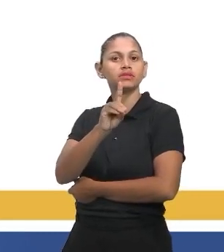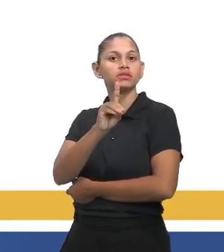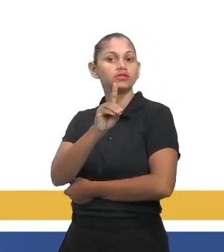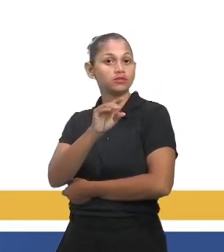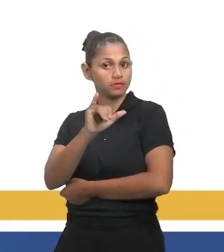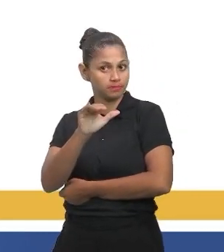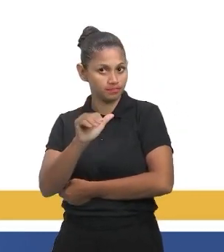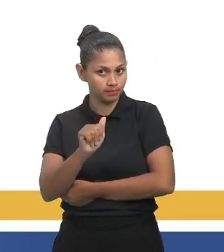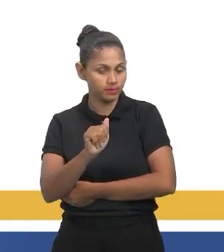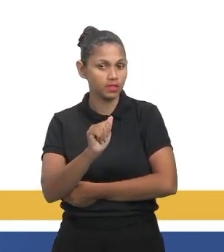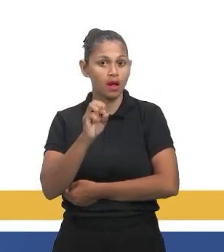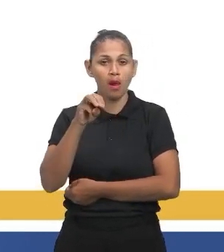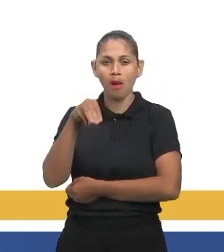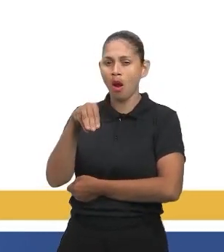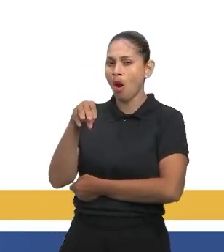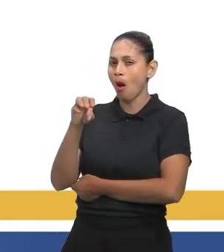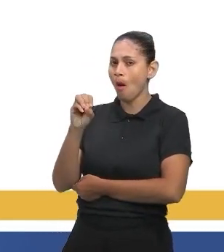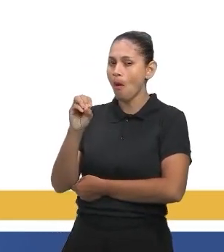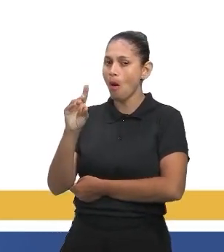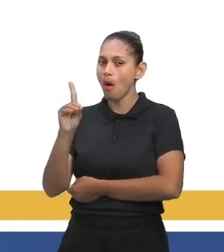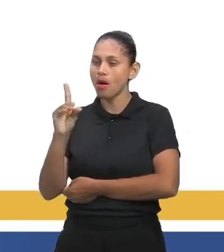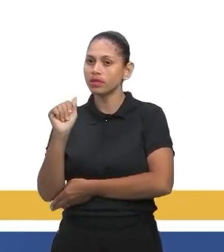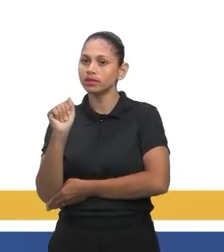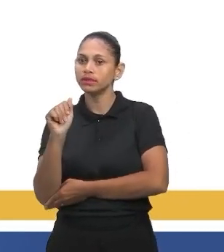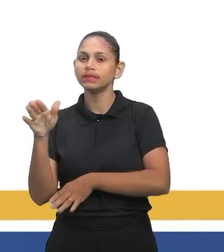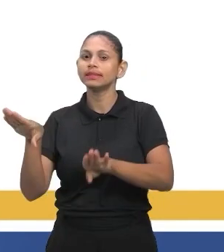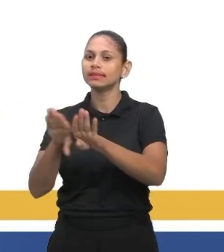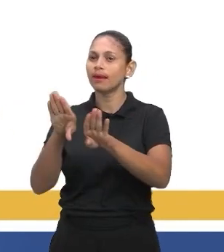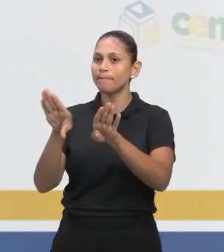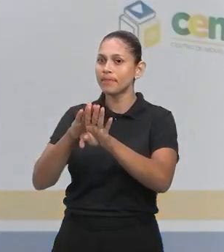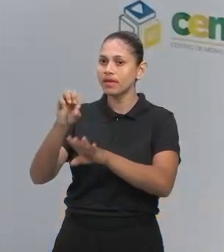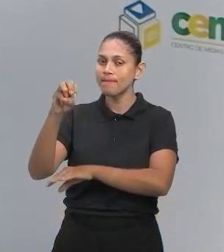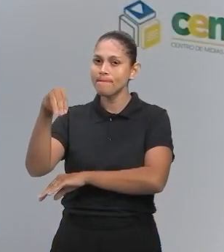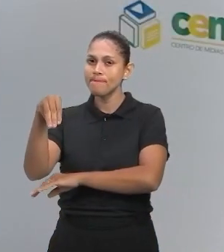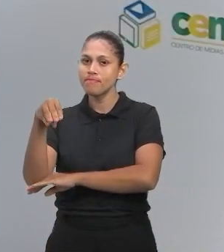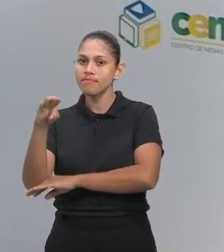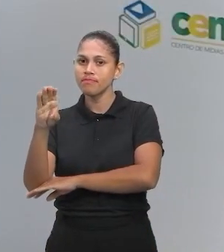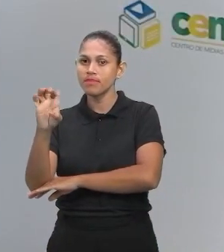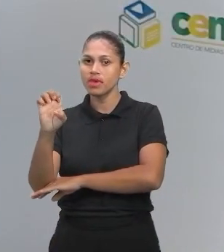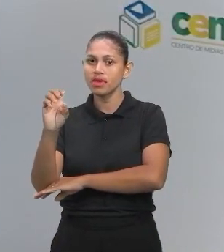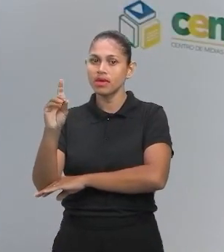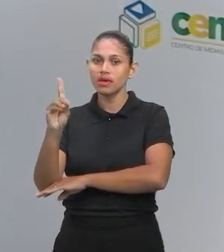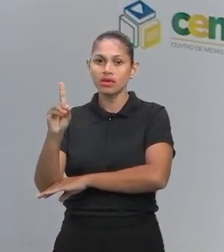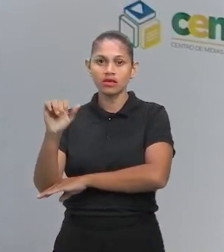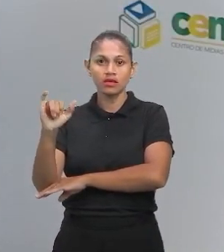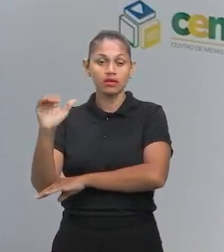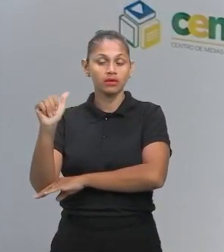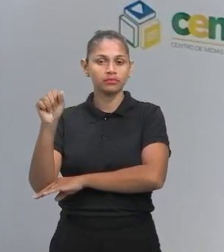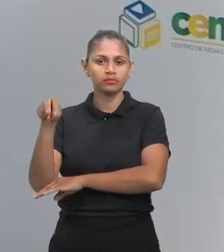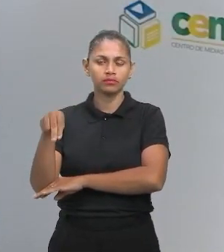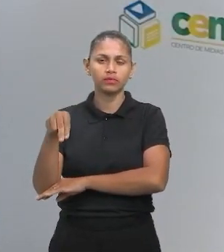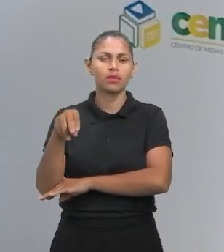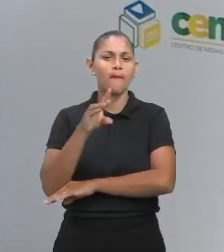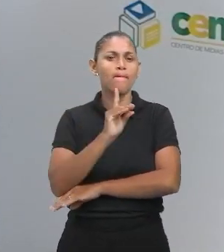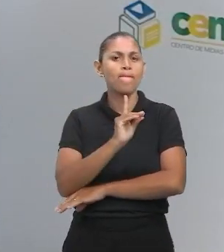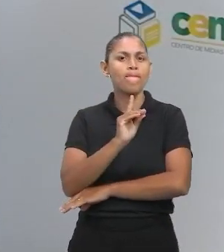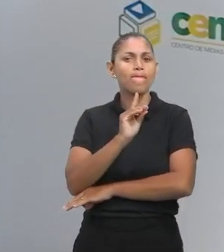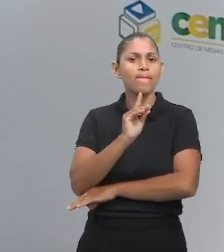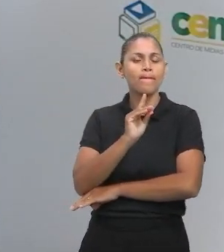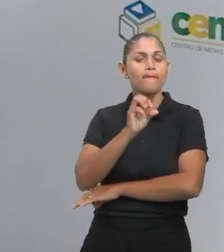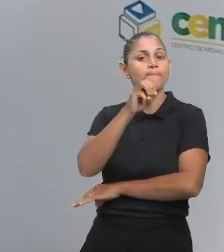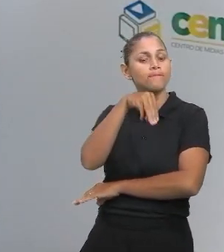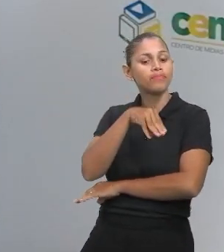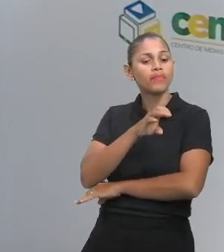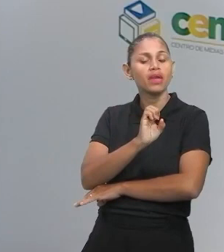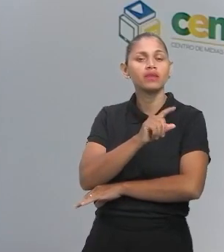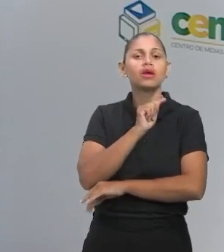seja, estatística. Gente, o que é média? Quando você quer saber se passou de ano no final do ano, você vai fazer o quê? Vai somar